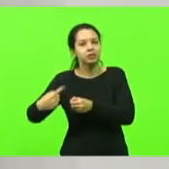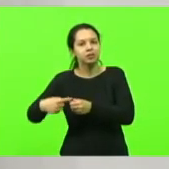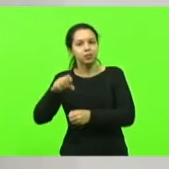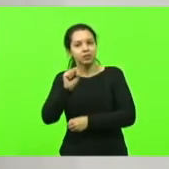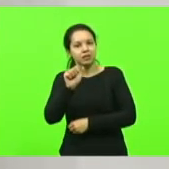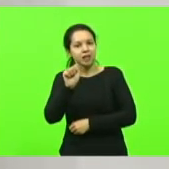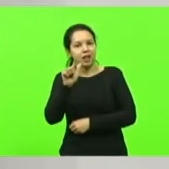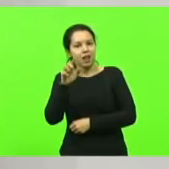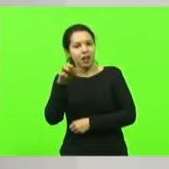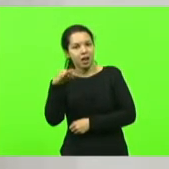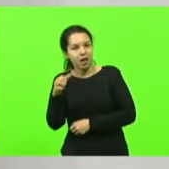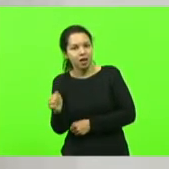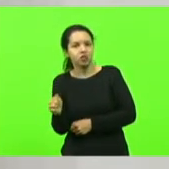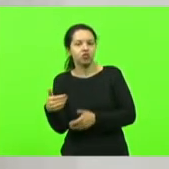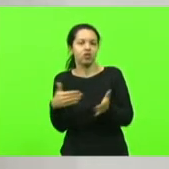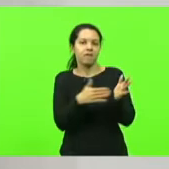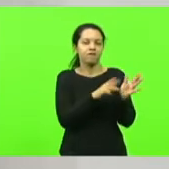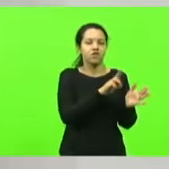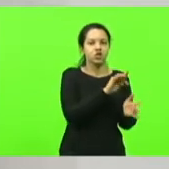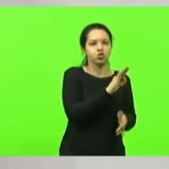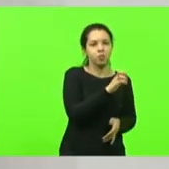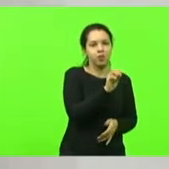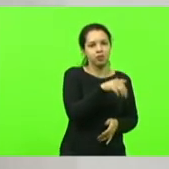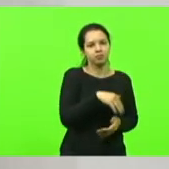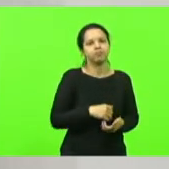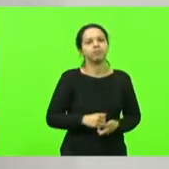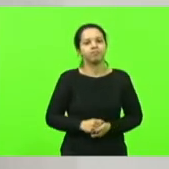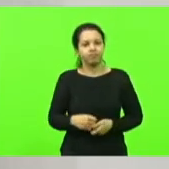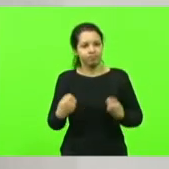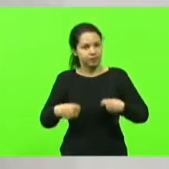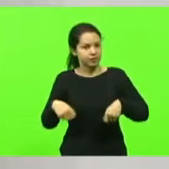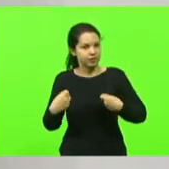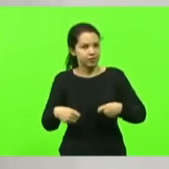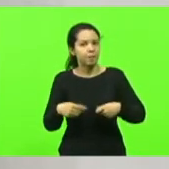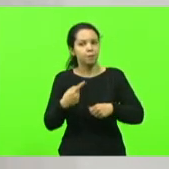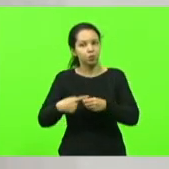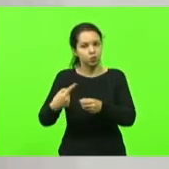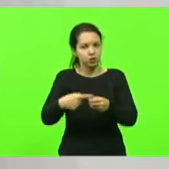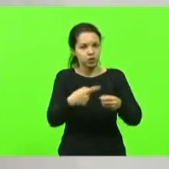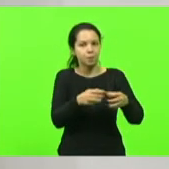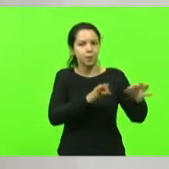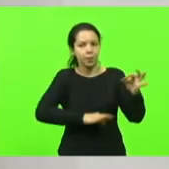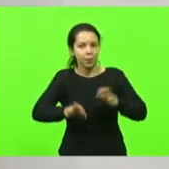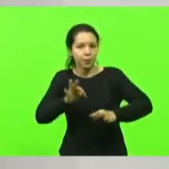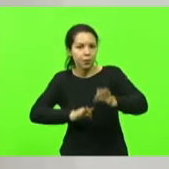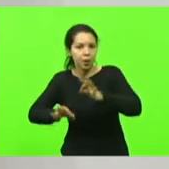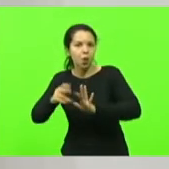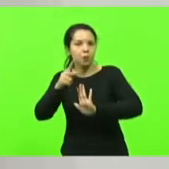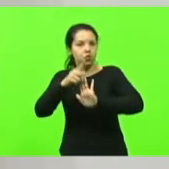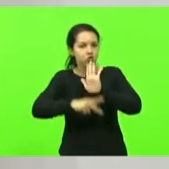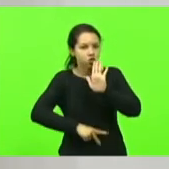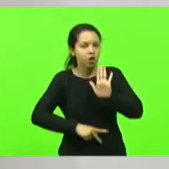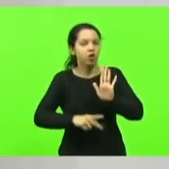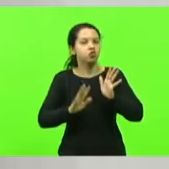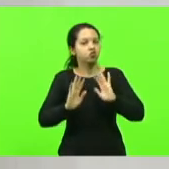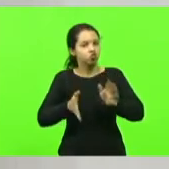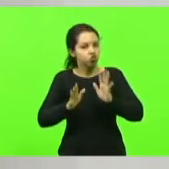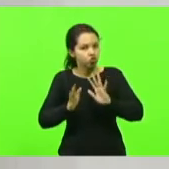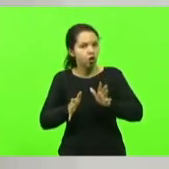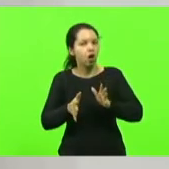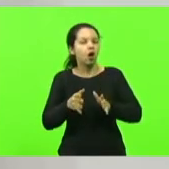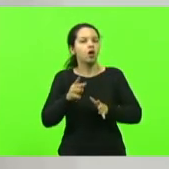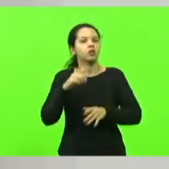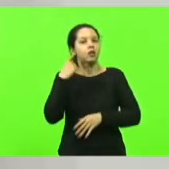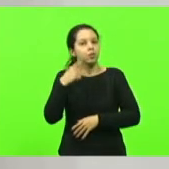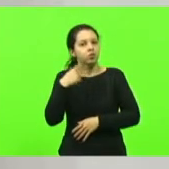E os municípios fizeram os projetos, já trouxeram, o deputado Milton Obos,